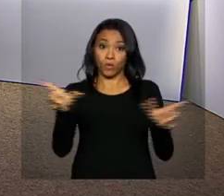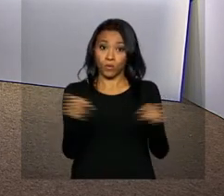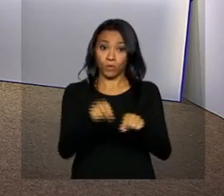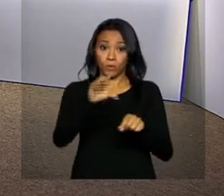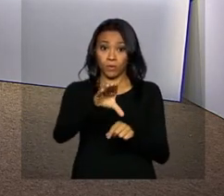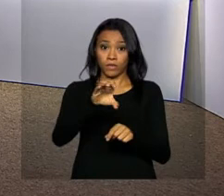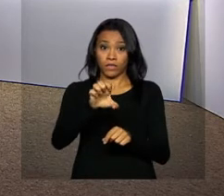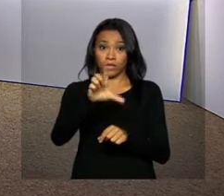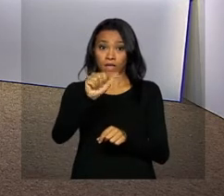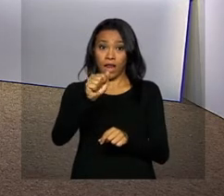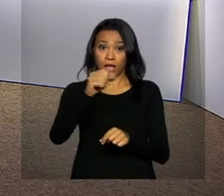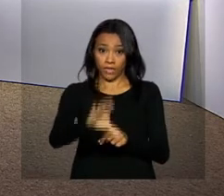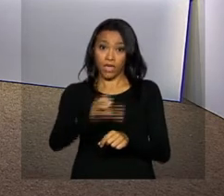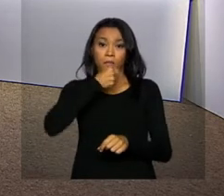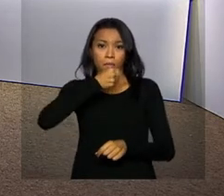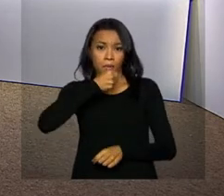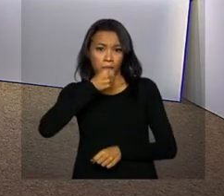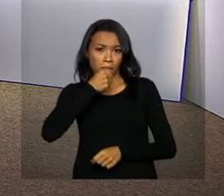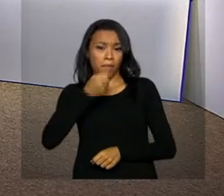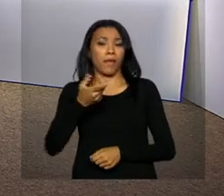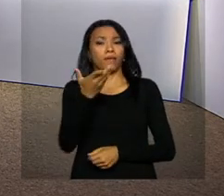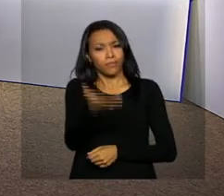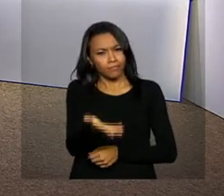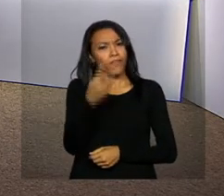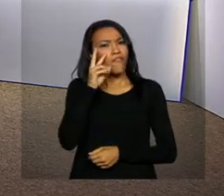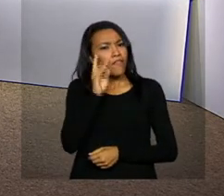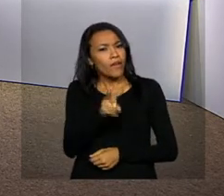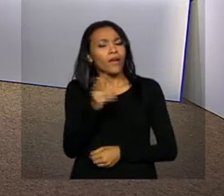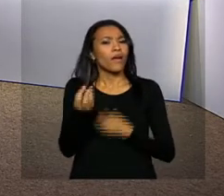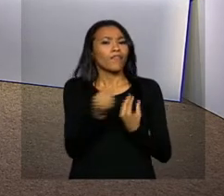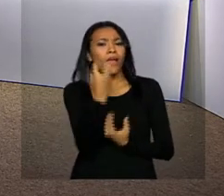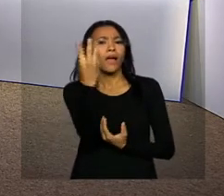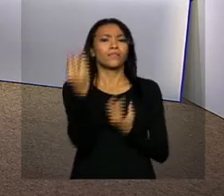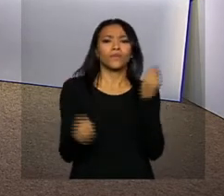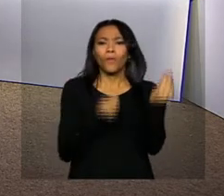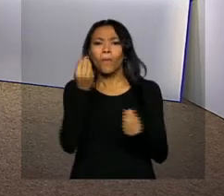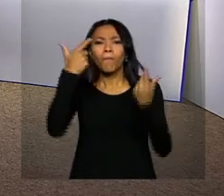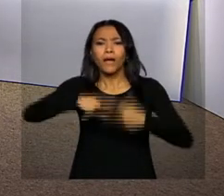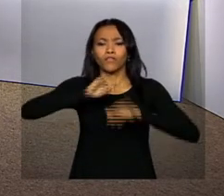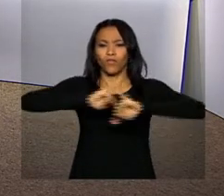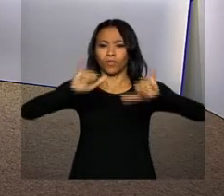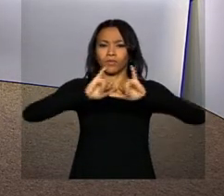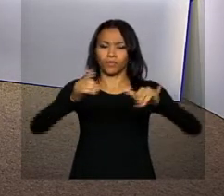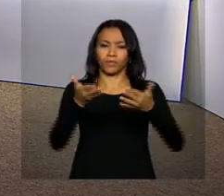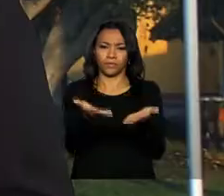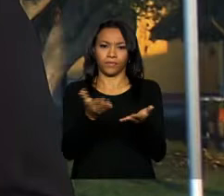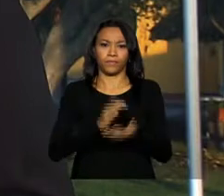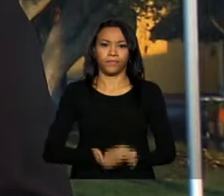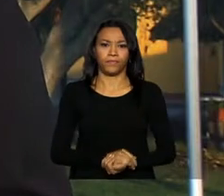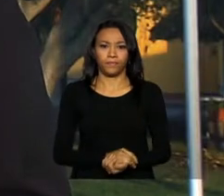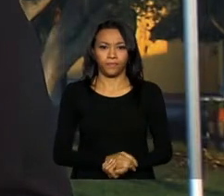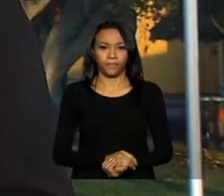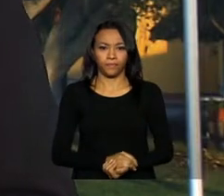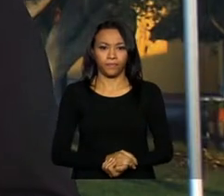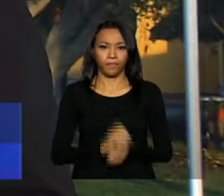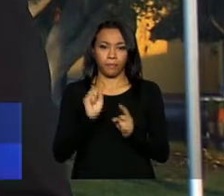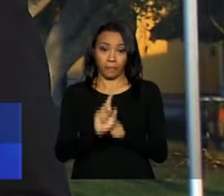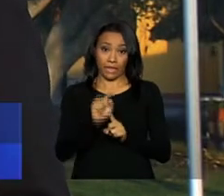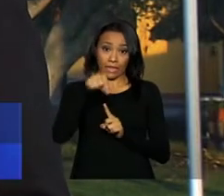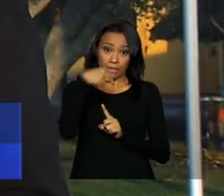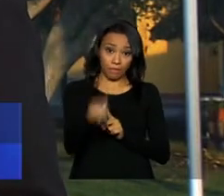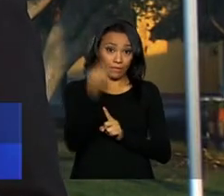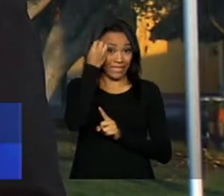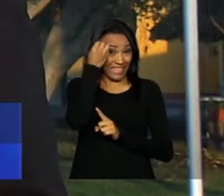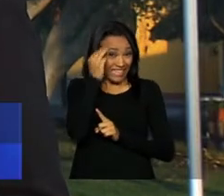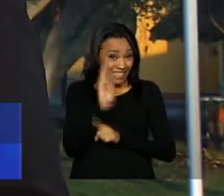repórter Ricardo Carandina acompanha a viagem presidencial e tem mais informações sobre o assunto. Depois de três